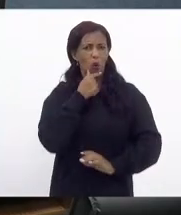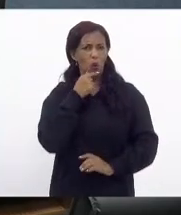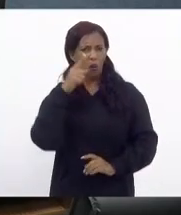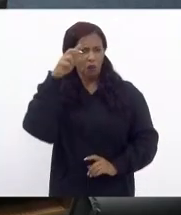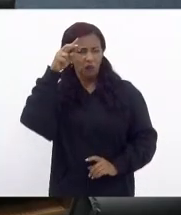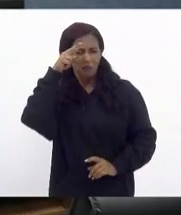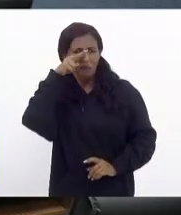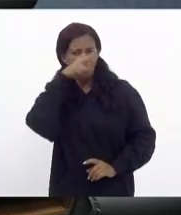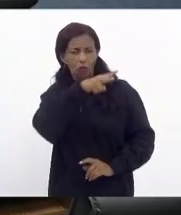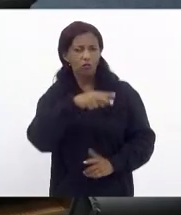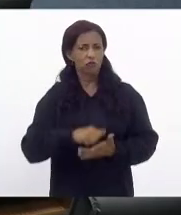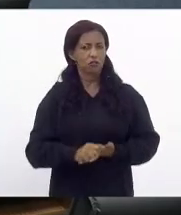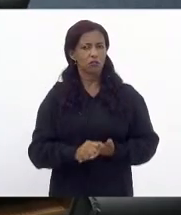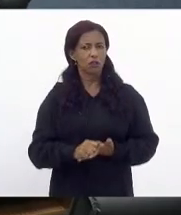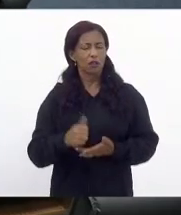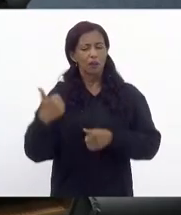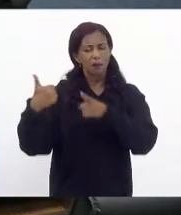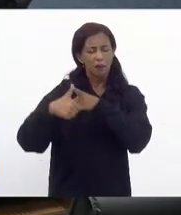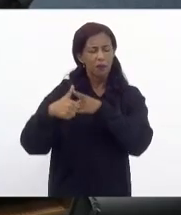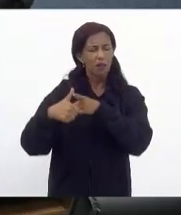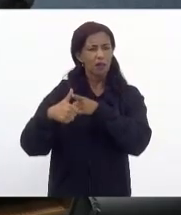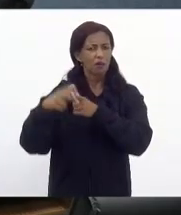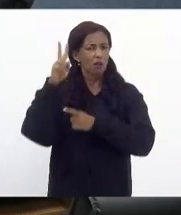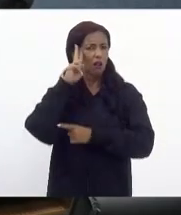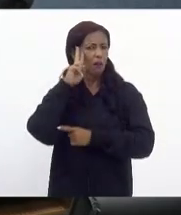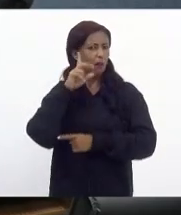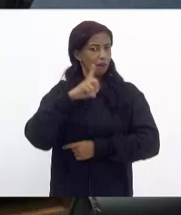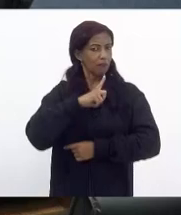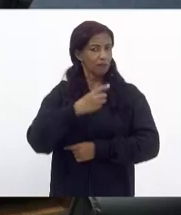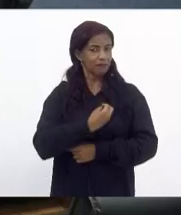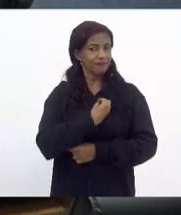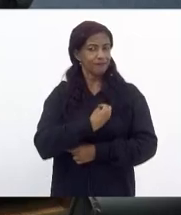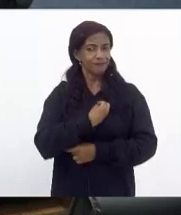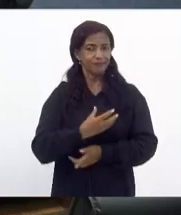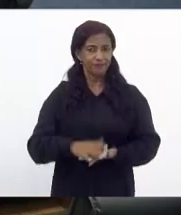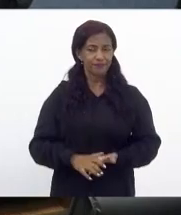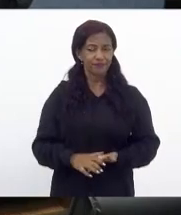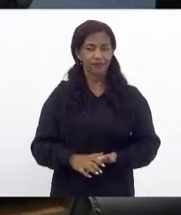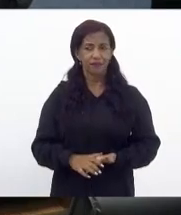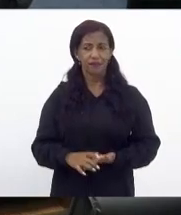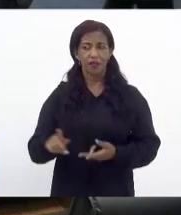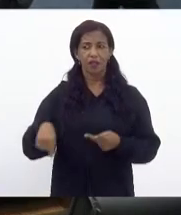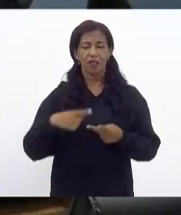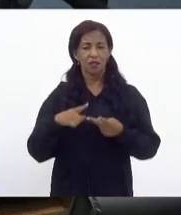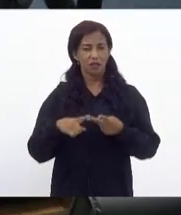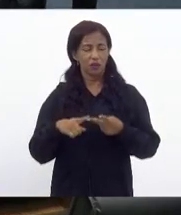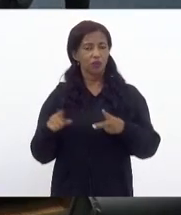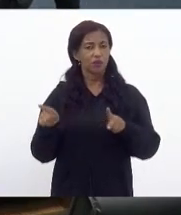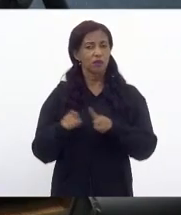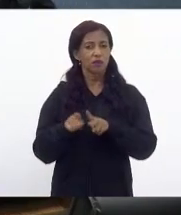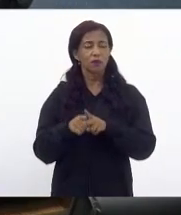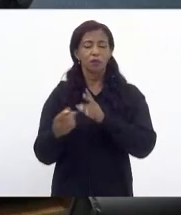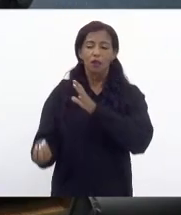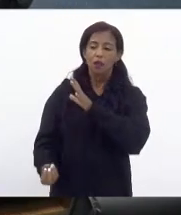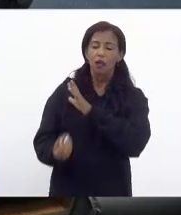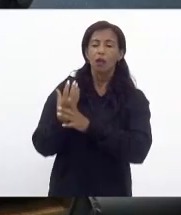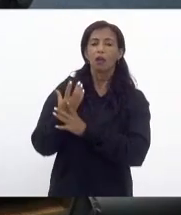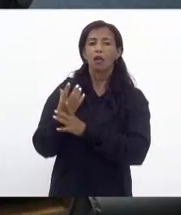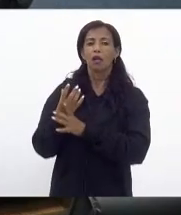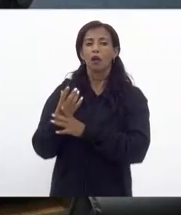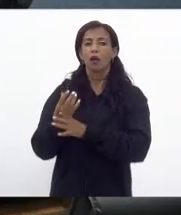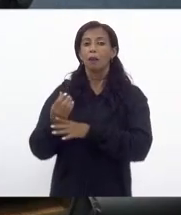formas a primeira é não negar que ele existe muita gente tenta negar e a segunda é criar uma